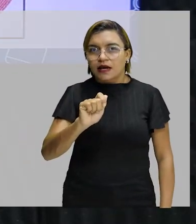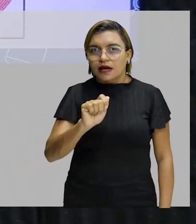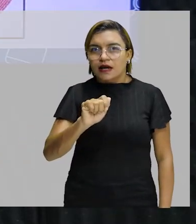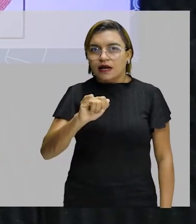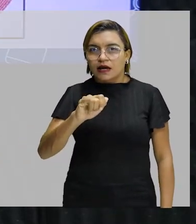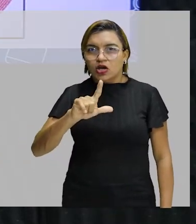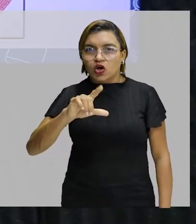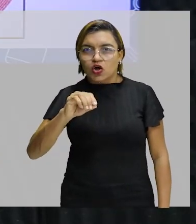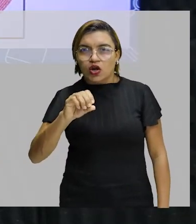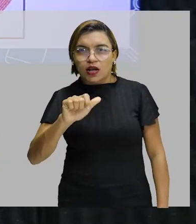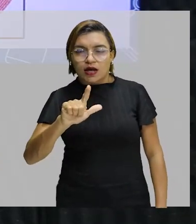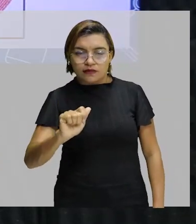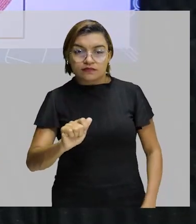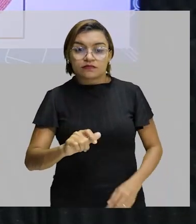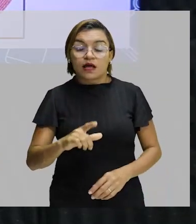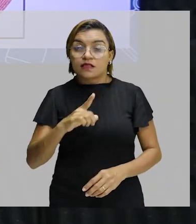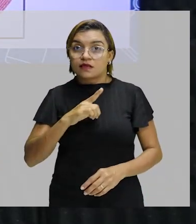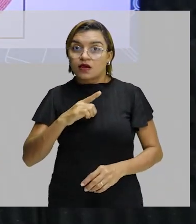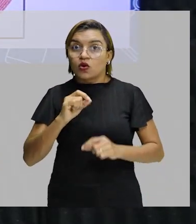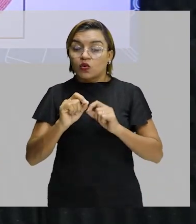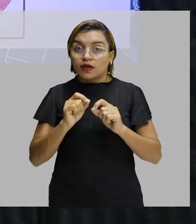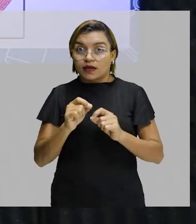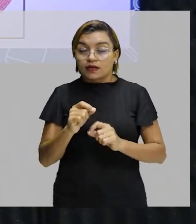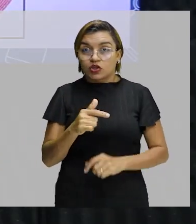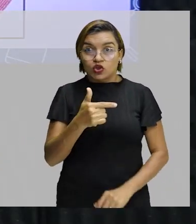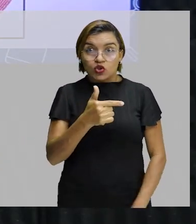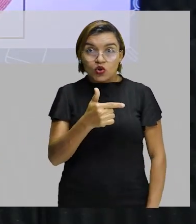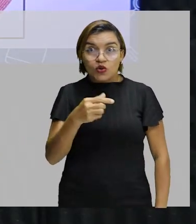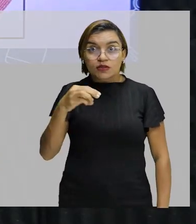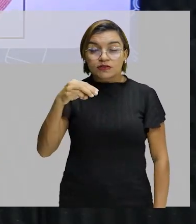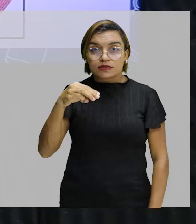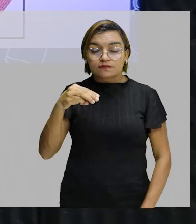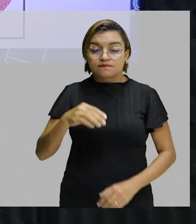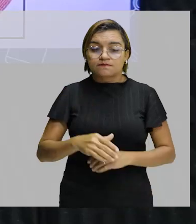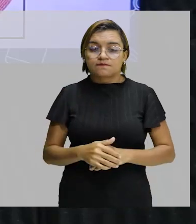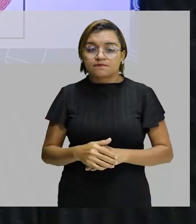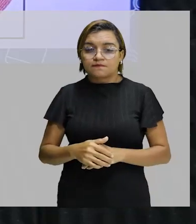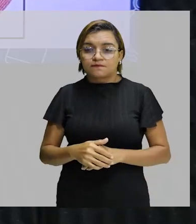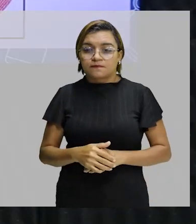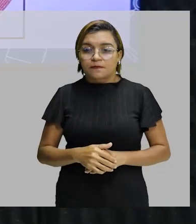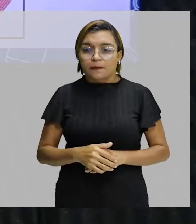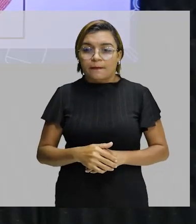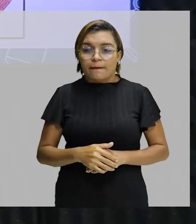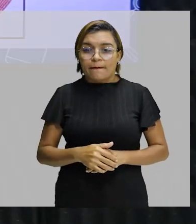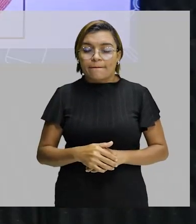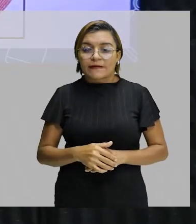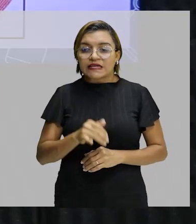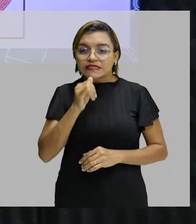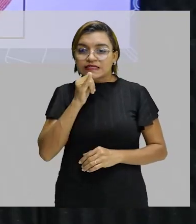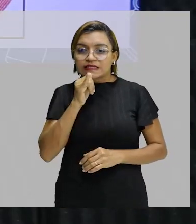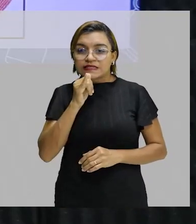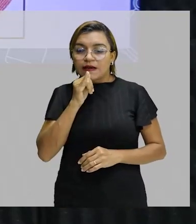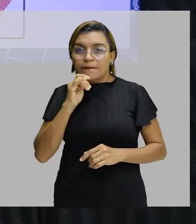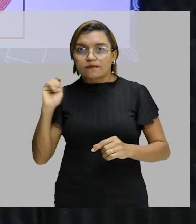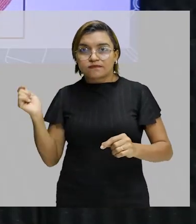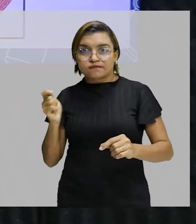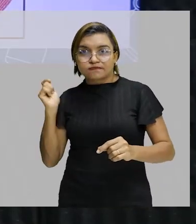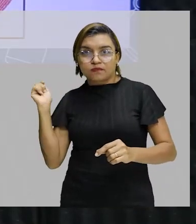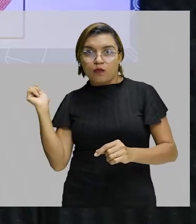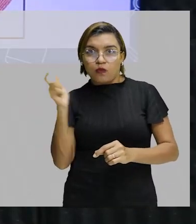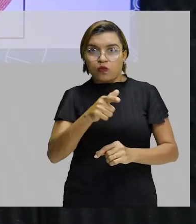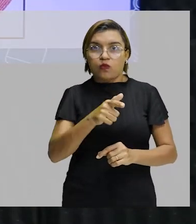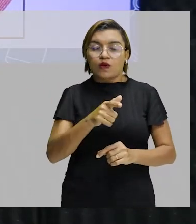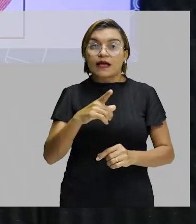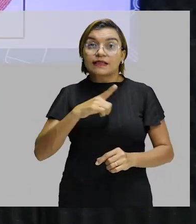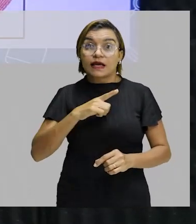Do arremesso de peso, tem 2,13 Aliás, do arremesso de martelo, tem 2,13